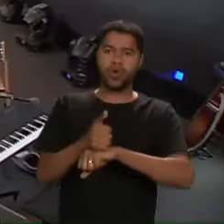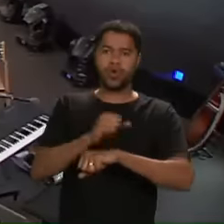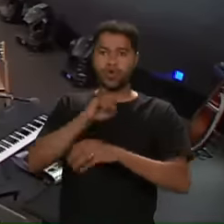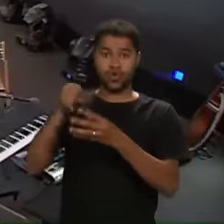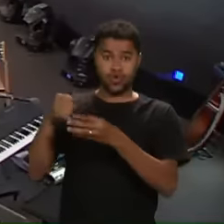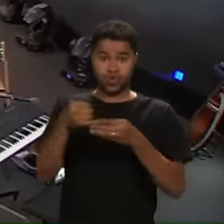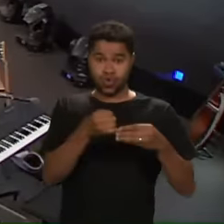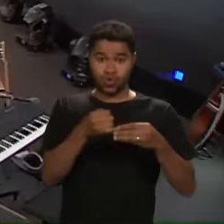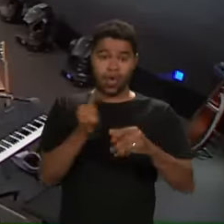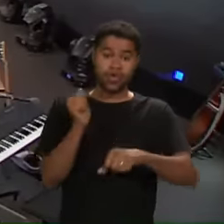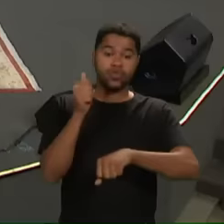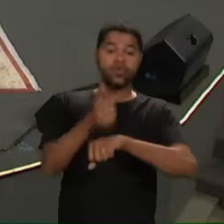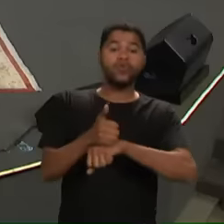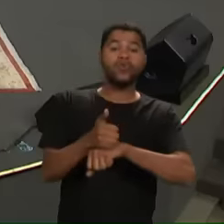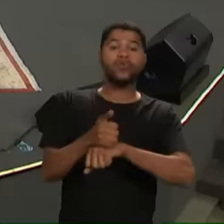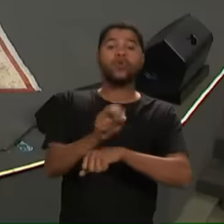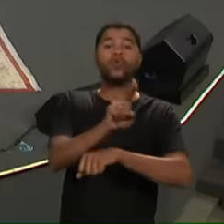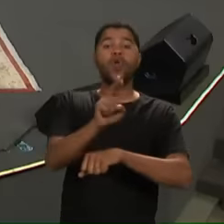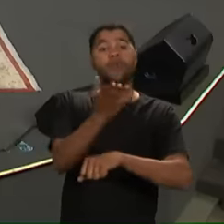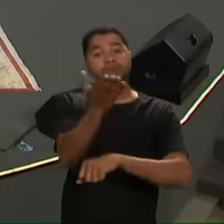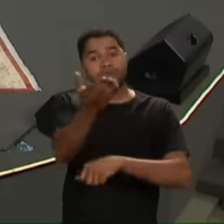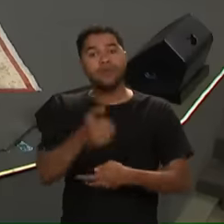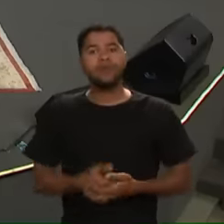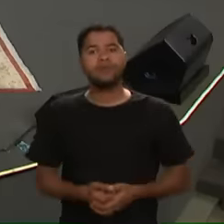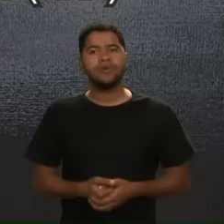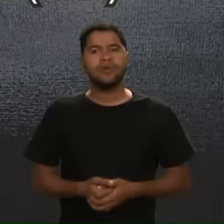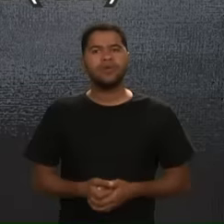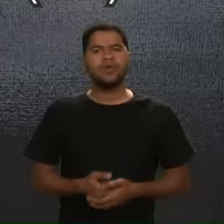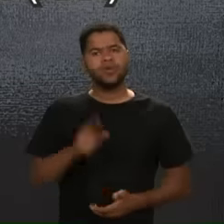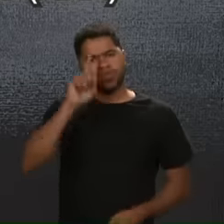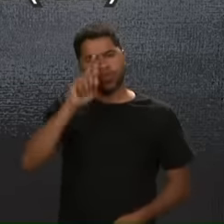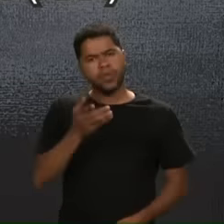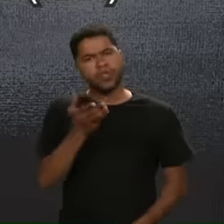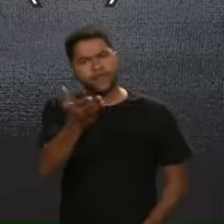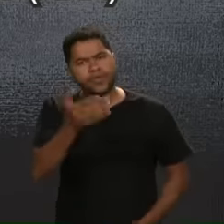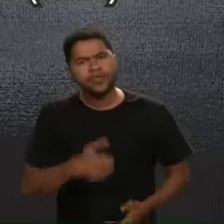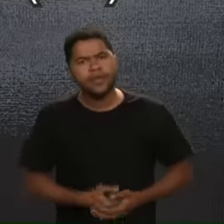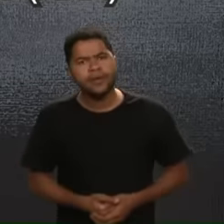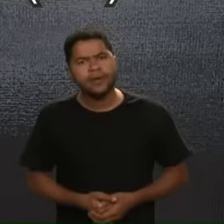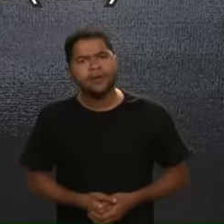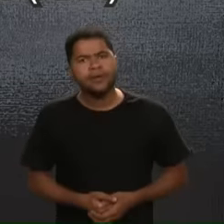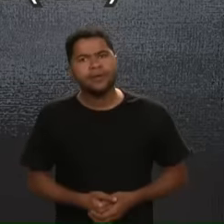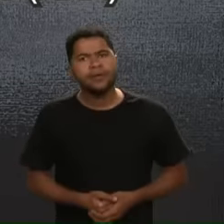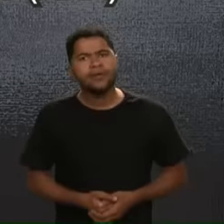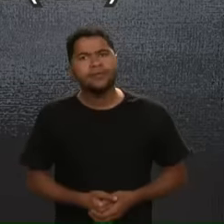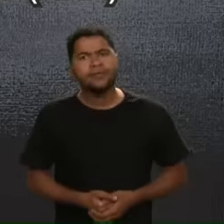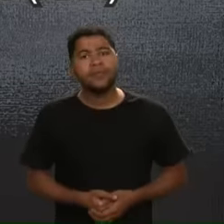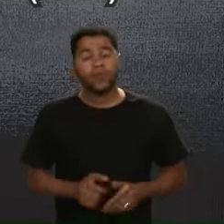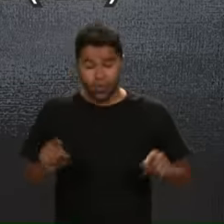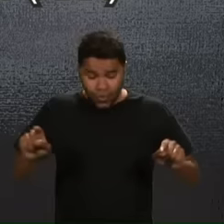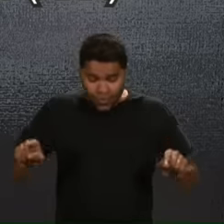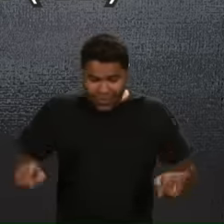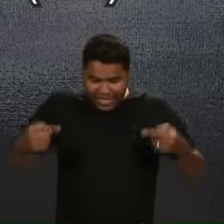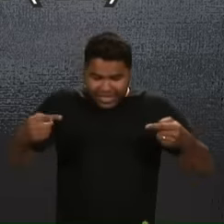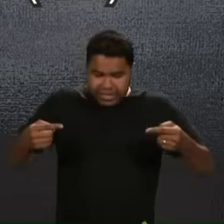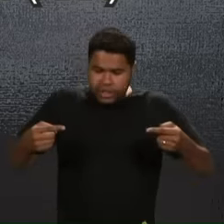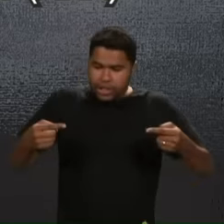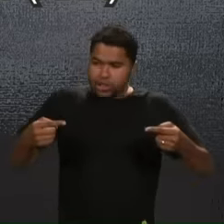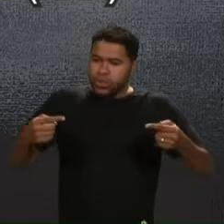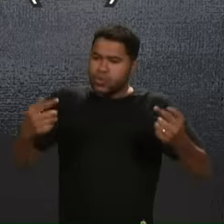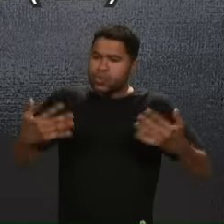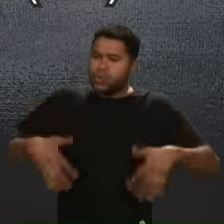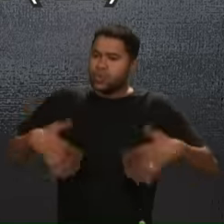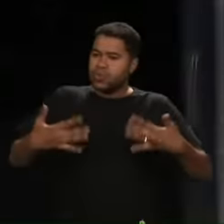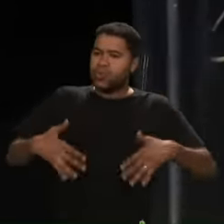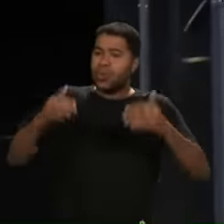Josué E colocar O seu próprio Nome Não tomando Eu O grande Desafio Que nós temos É